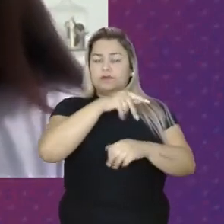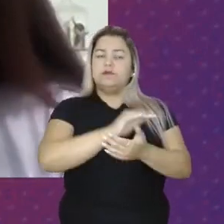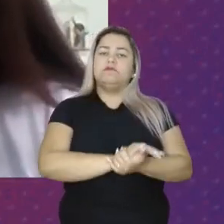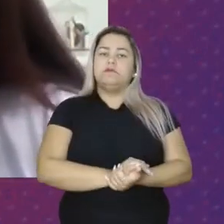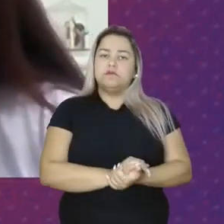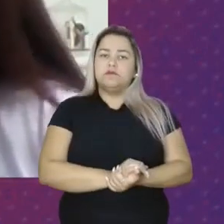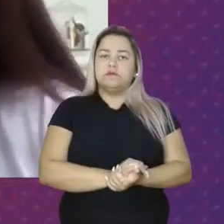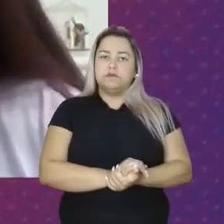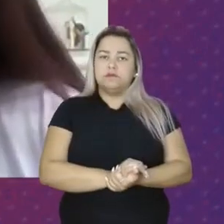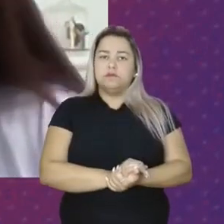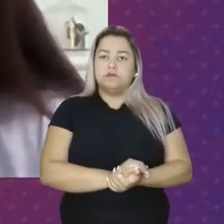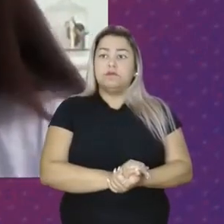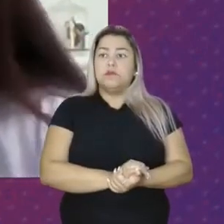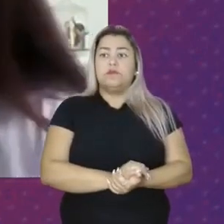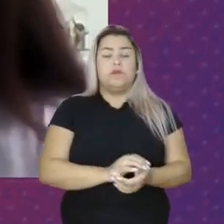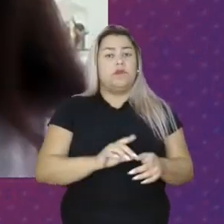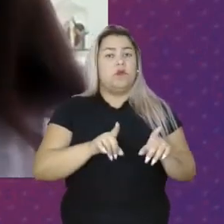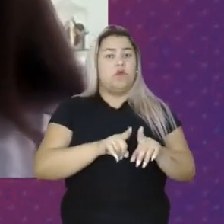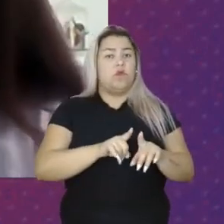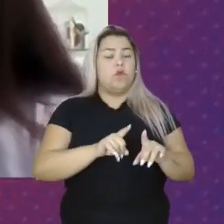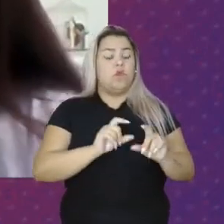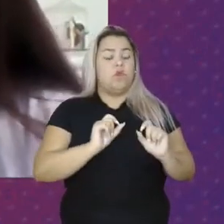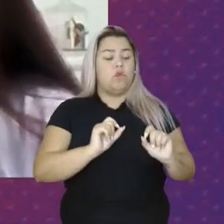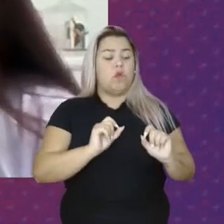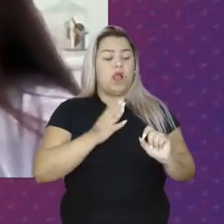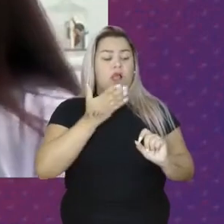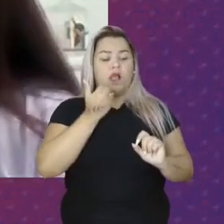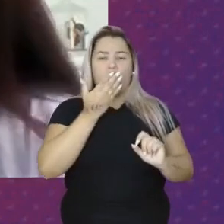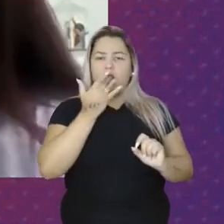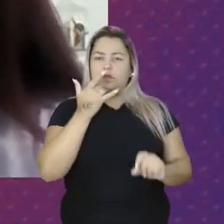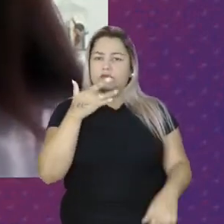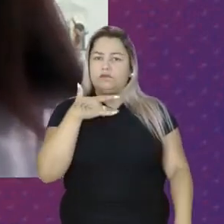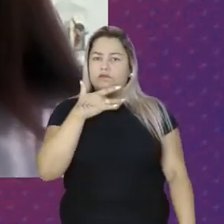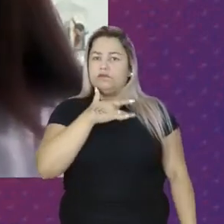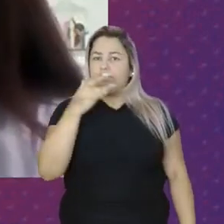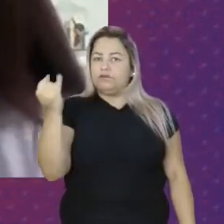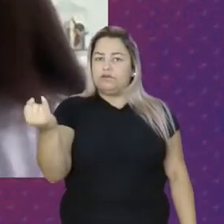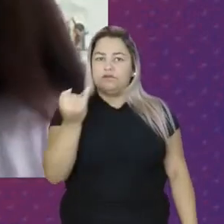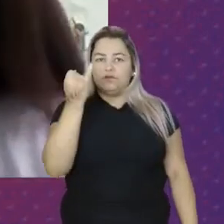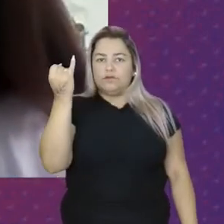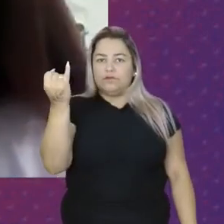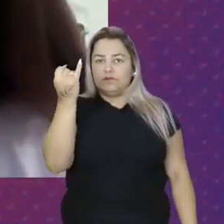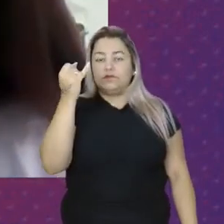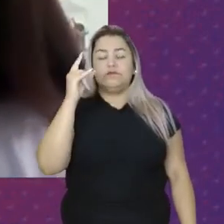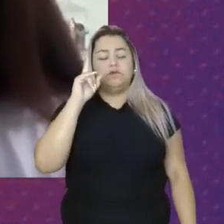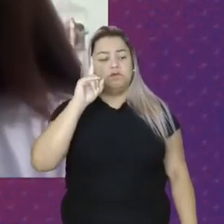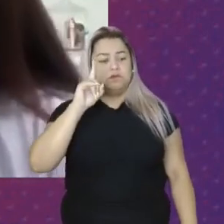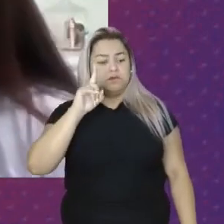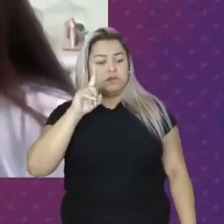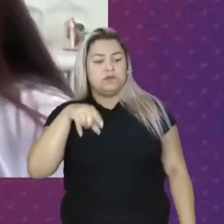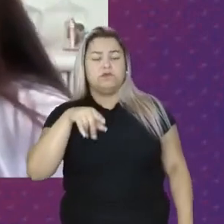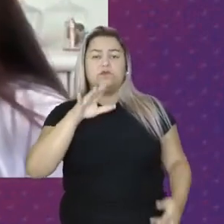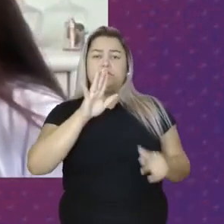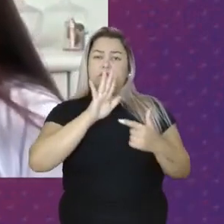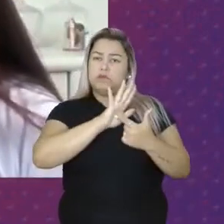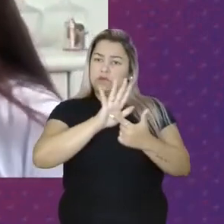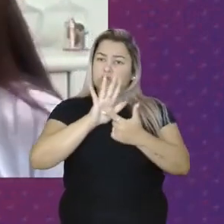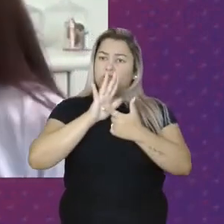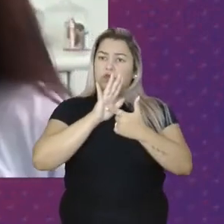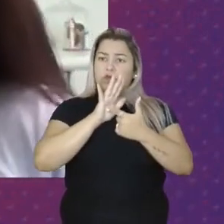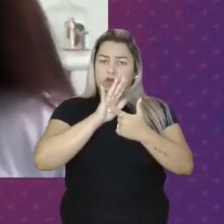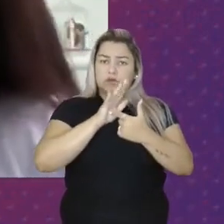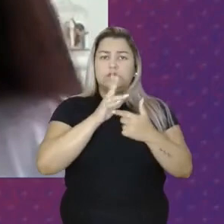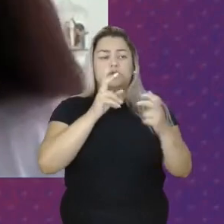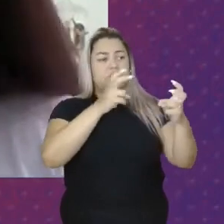garante Inclusive Uma alimentação Saudável Então É muito importante Sempre pontuar isso Para a gente Poder